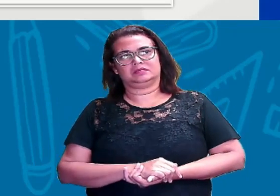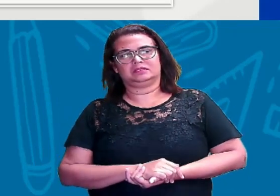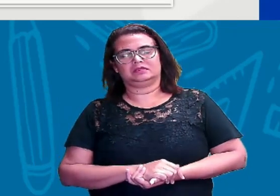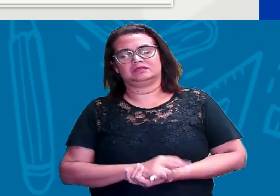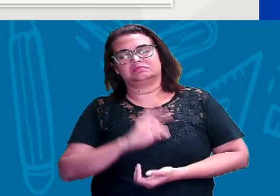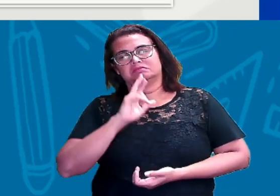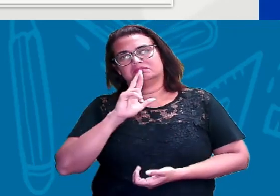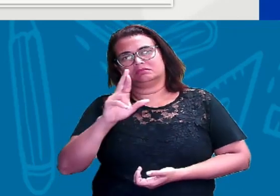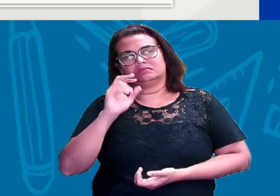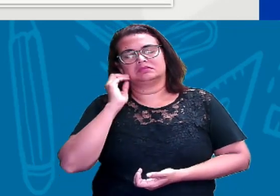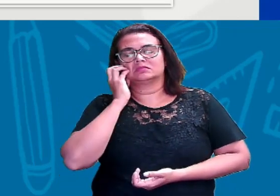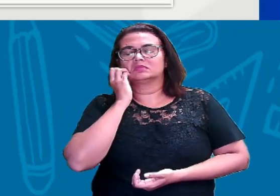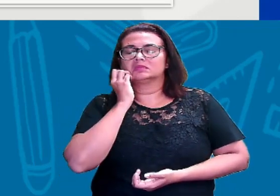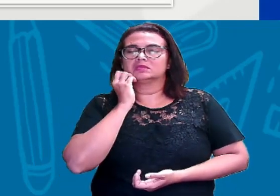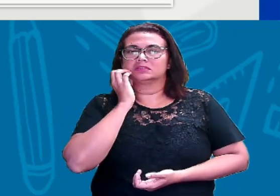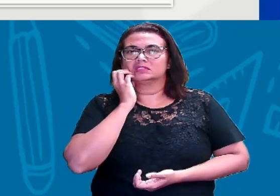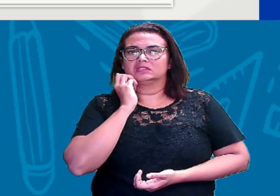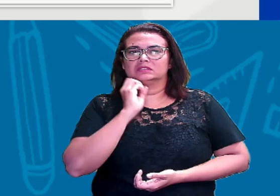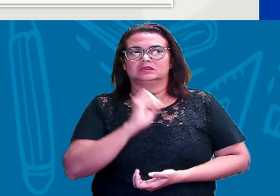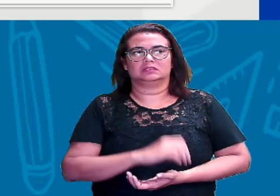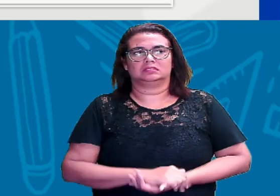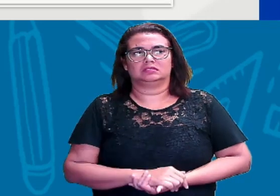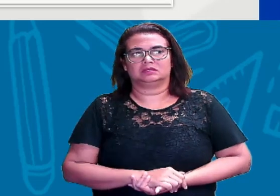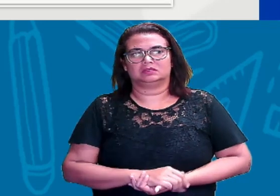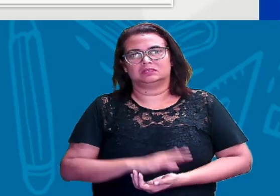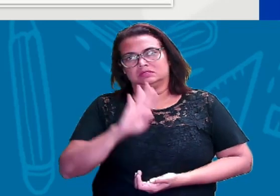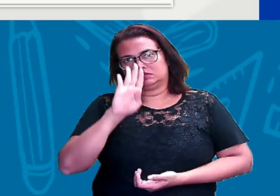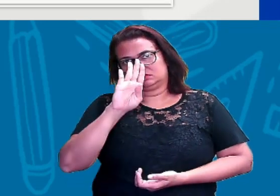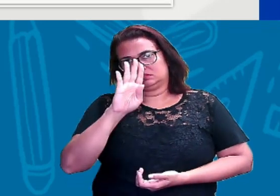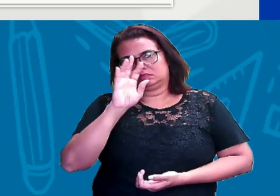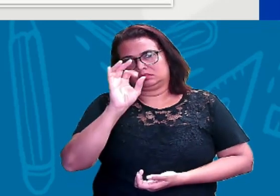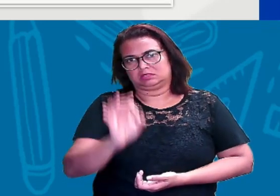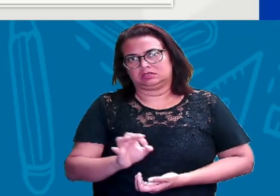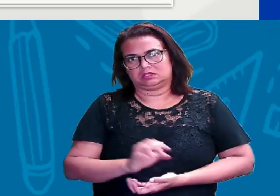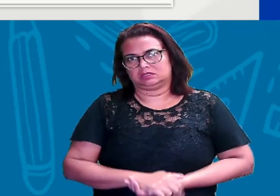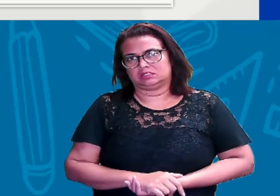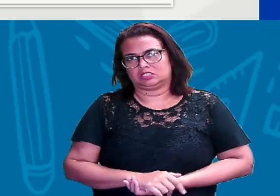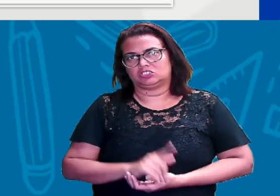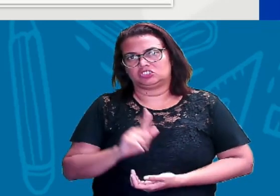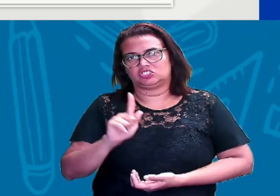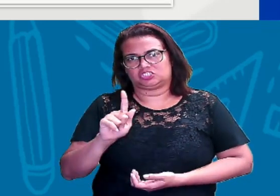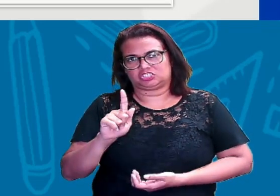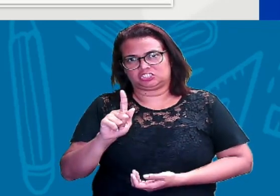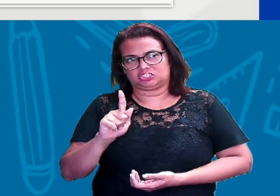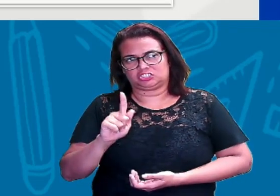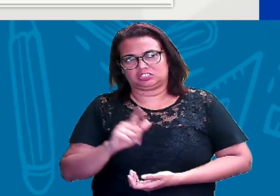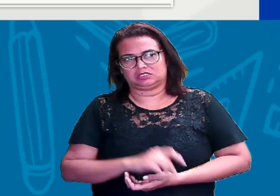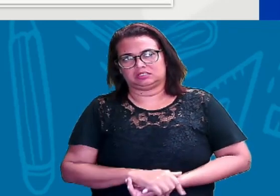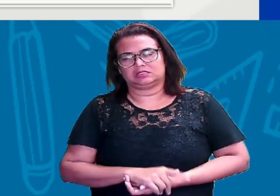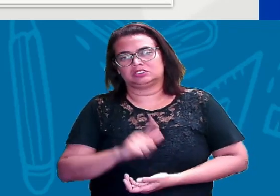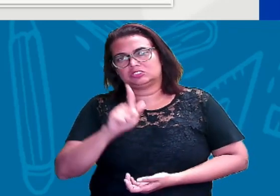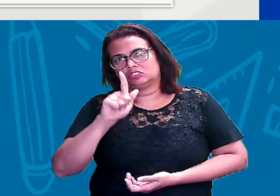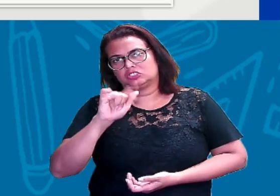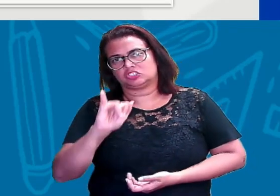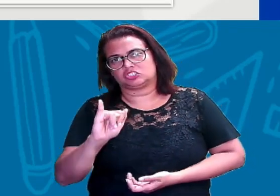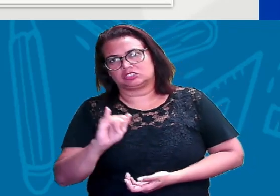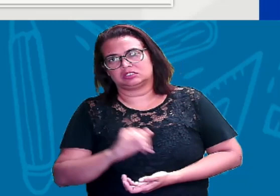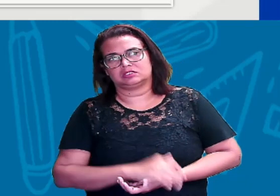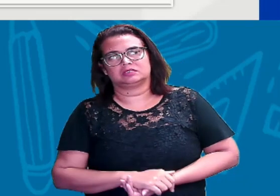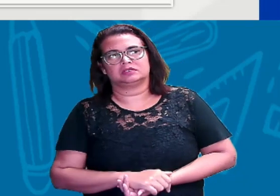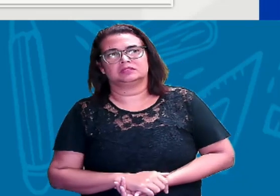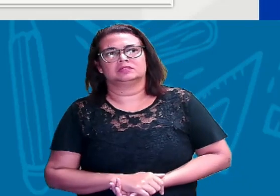a resposta aí, voltando pra segunda questão, só poderia ser a letra B, DI. Letra G tem o som aí do